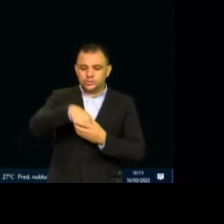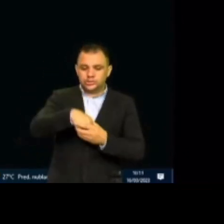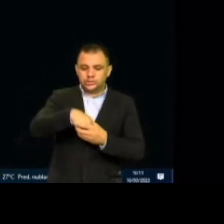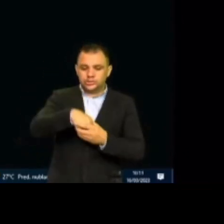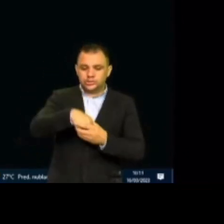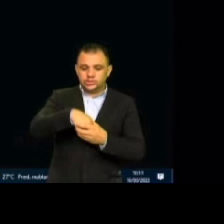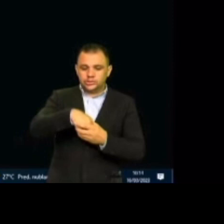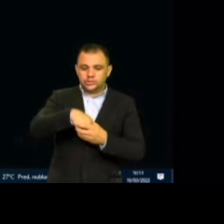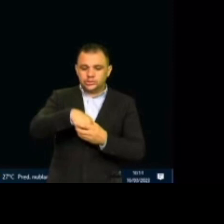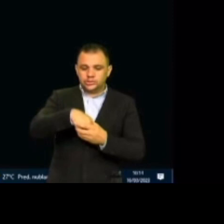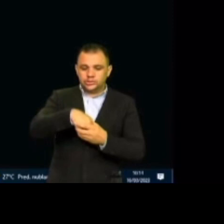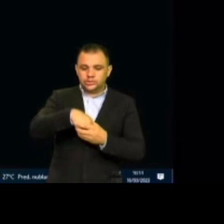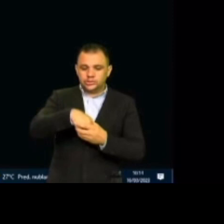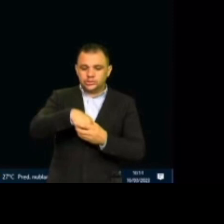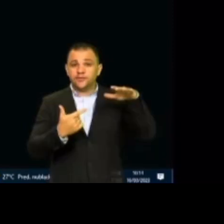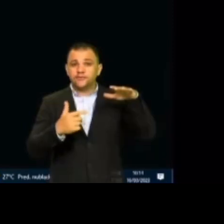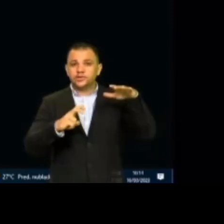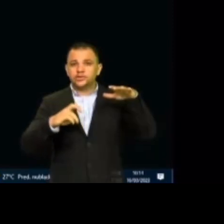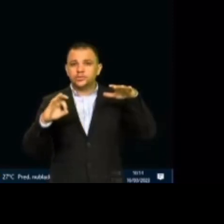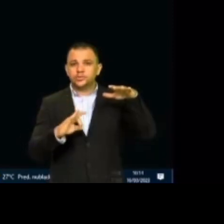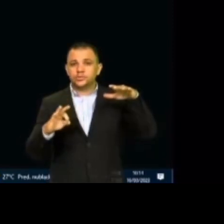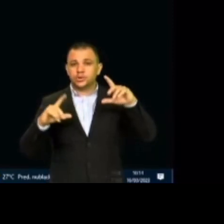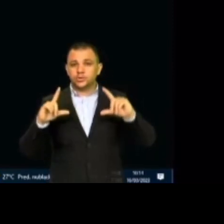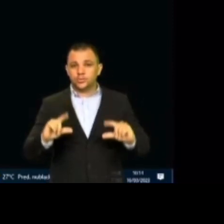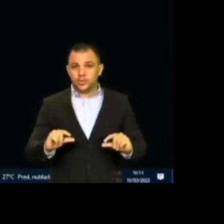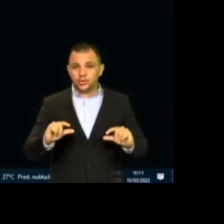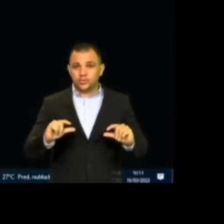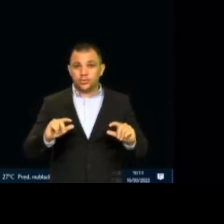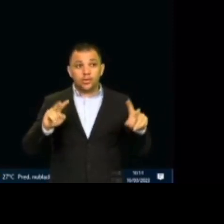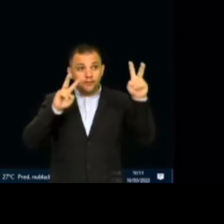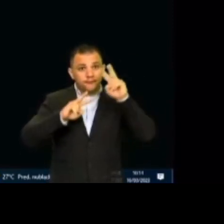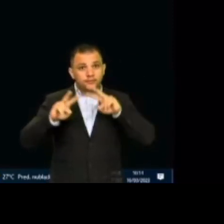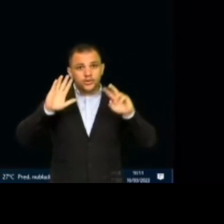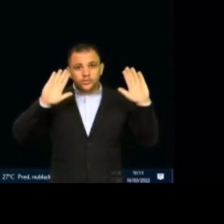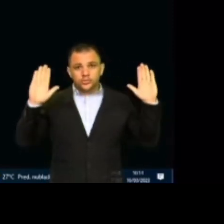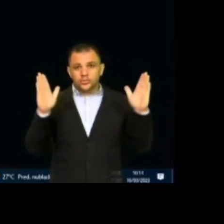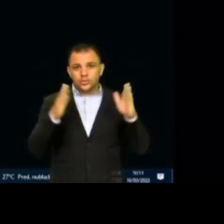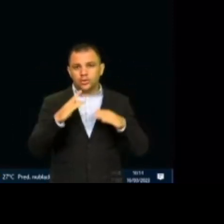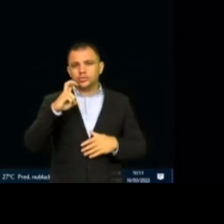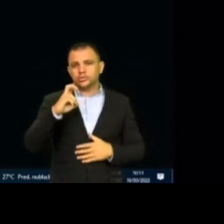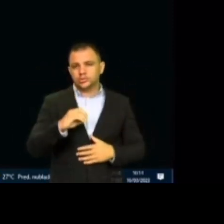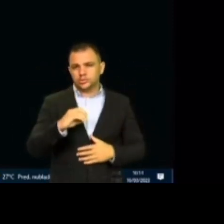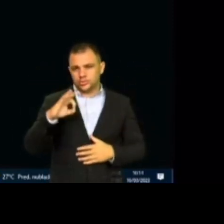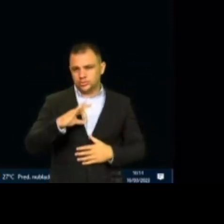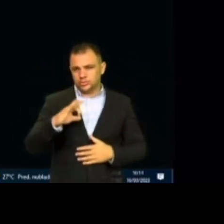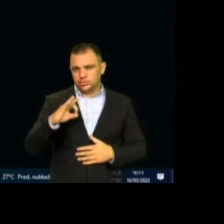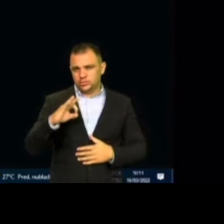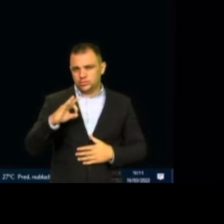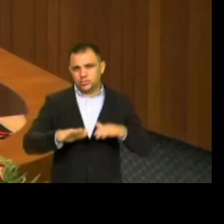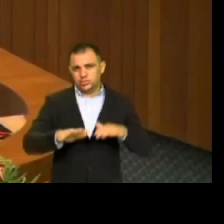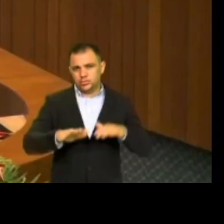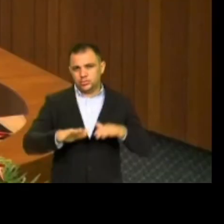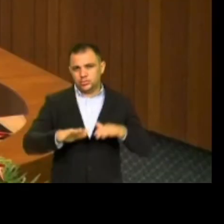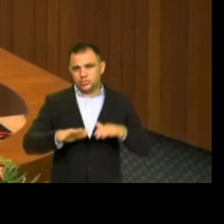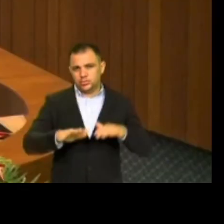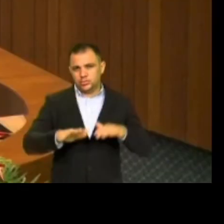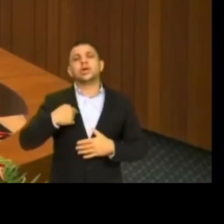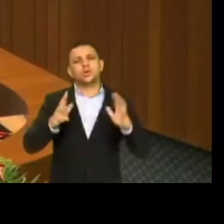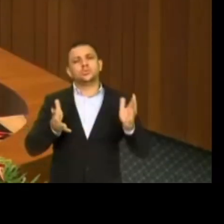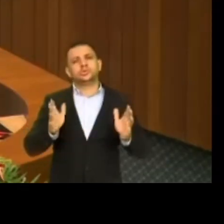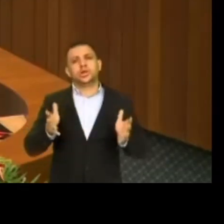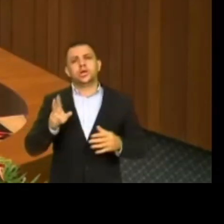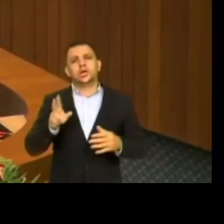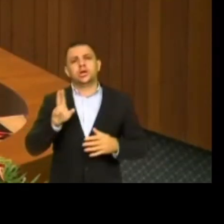O campo visual reduz cerca de 50%, ou seja, entra praticamente cego na água.